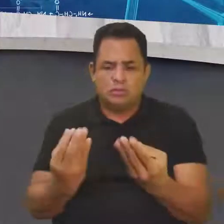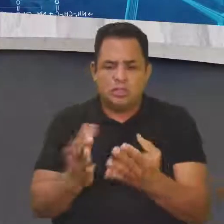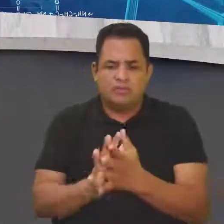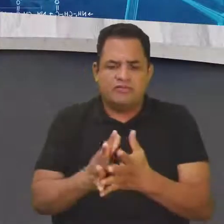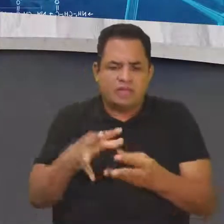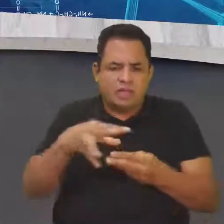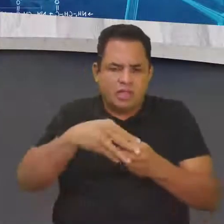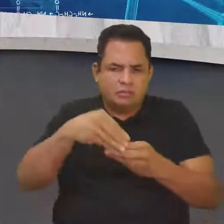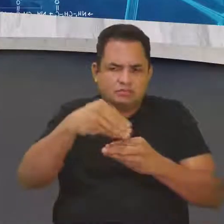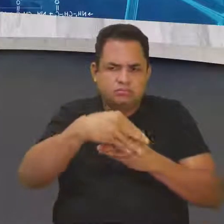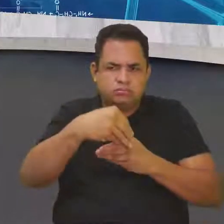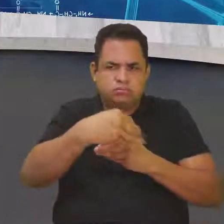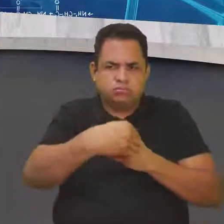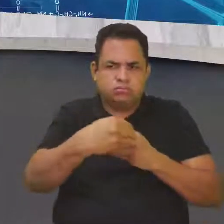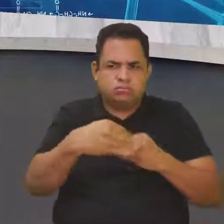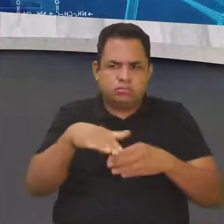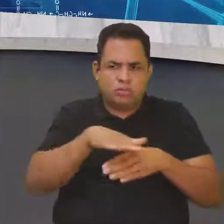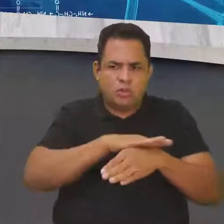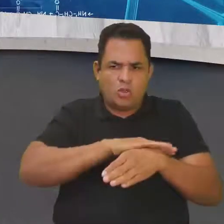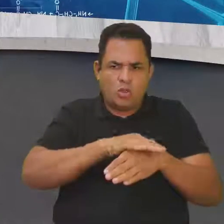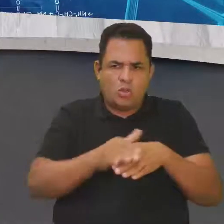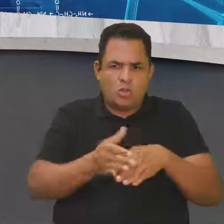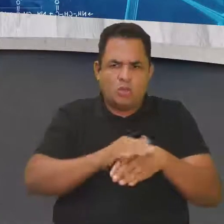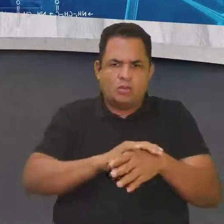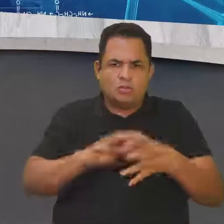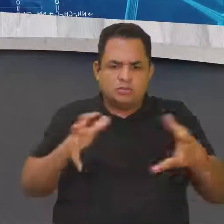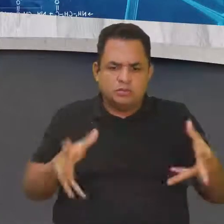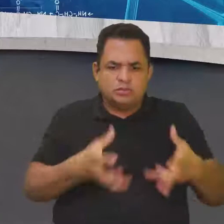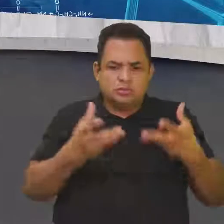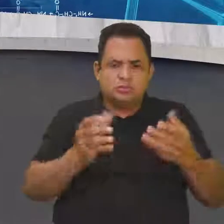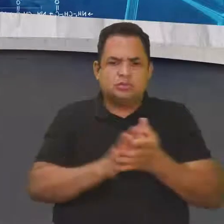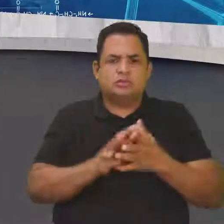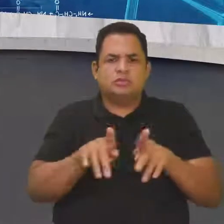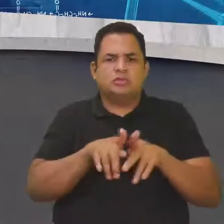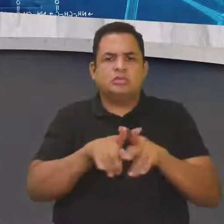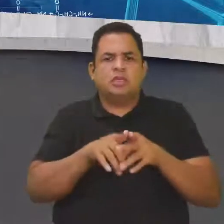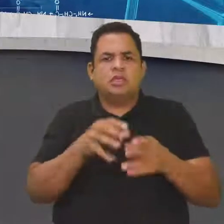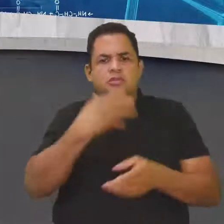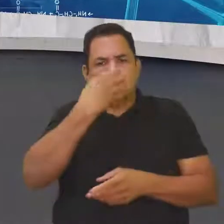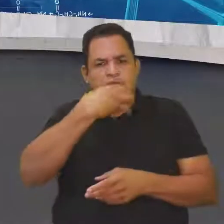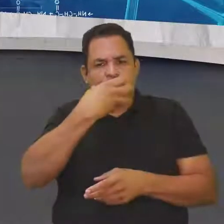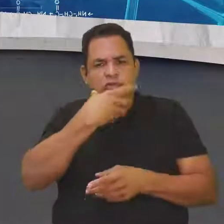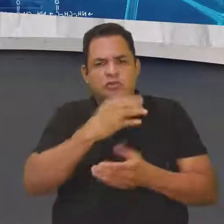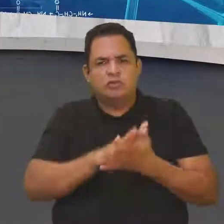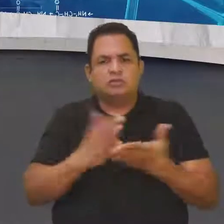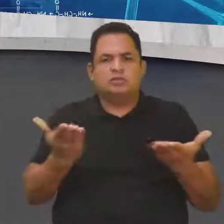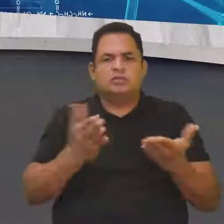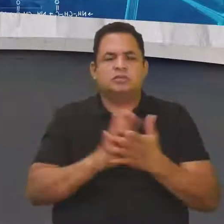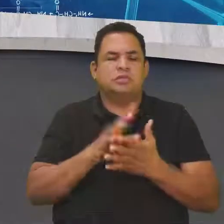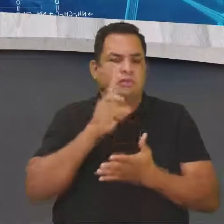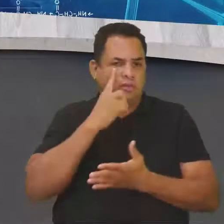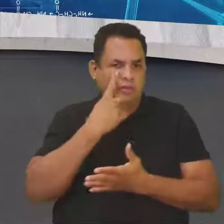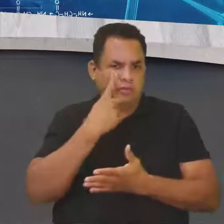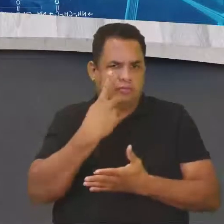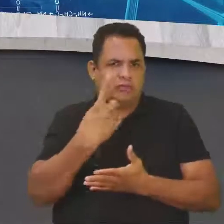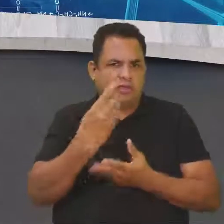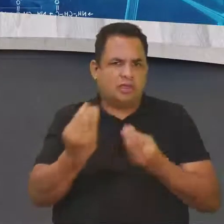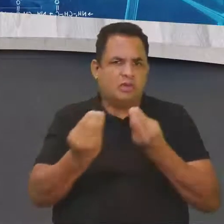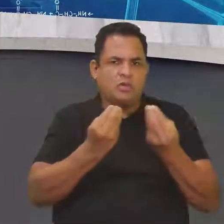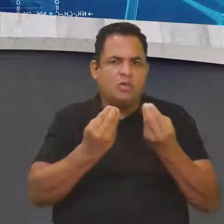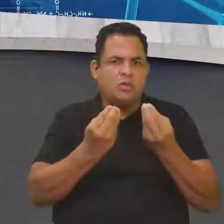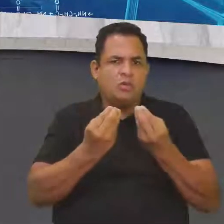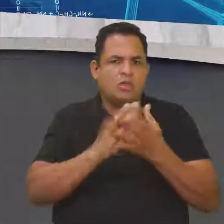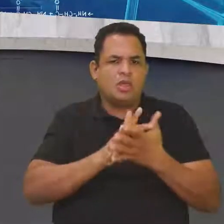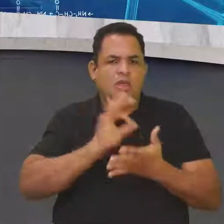impregnado na superfície dos vegetais e até mesmo de algumas frutas. Então vamos olhar e ver aqui mais ou menos a